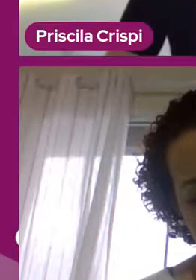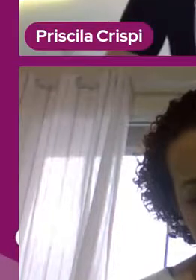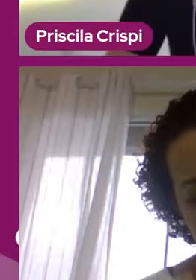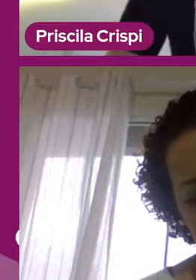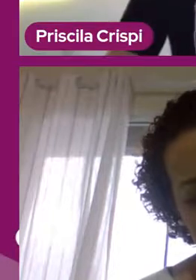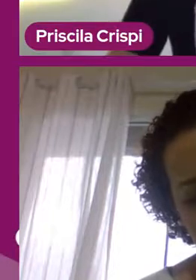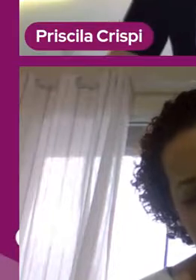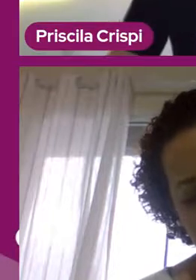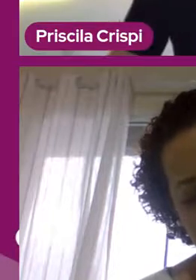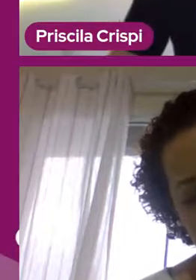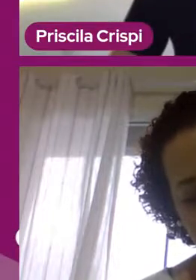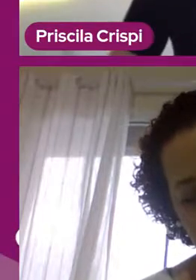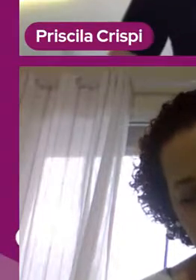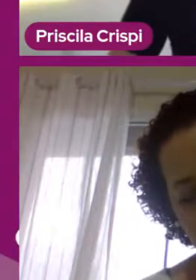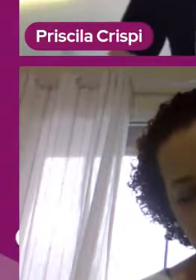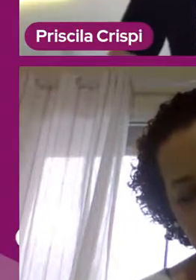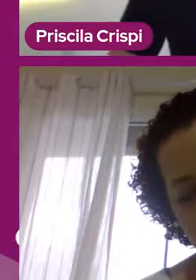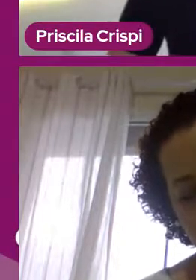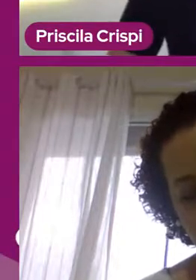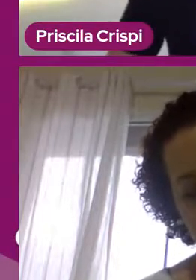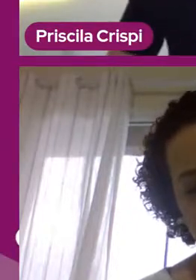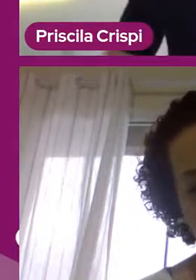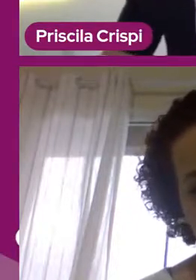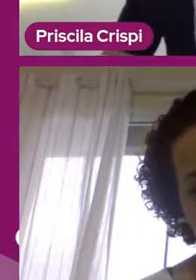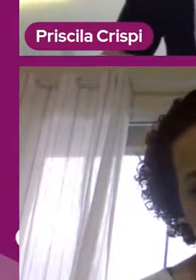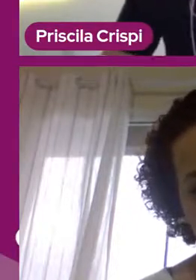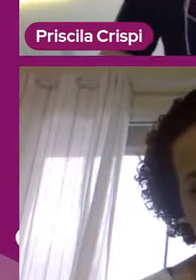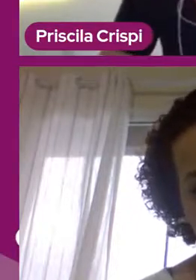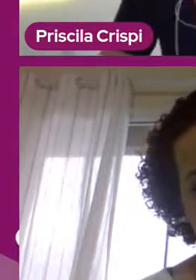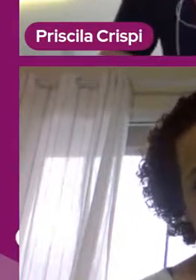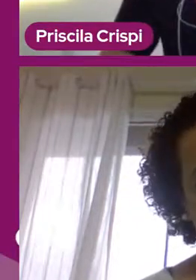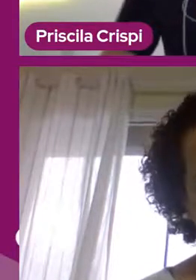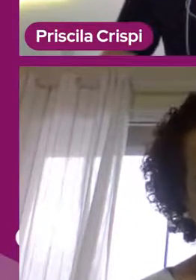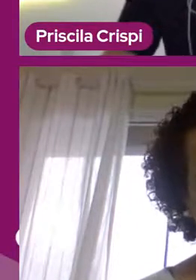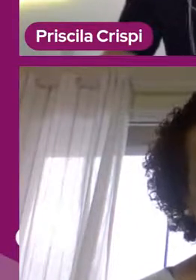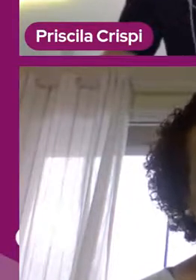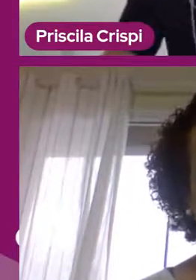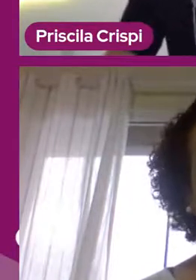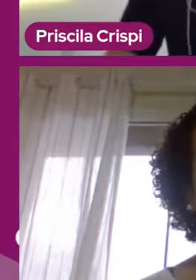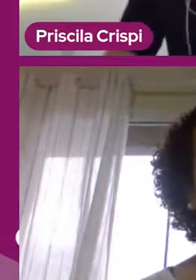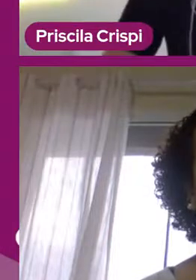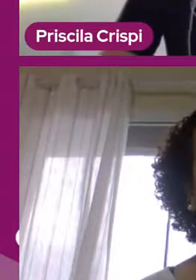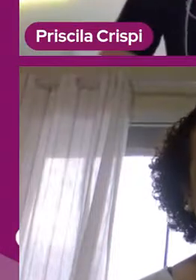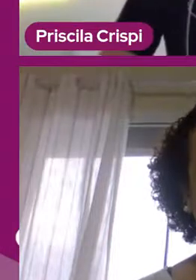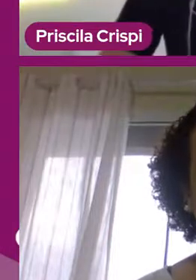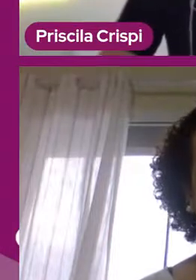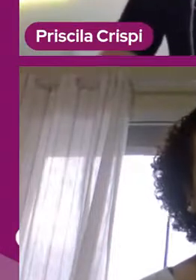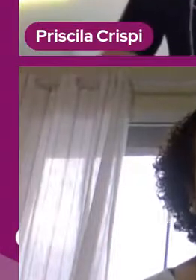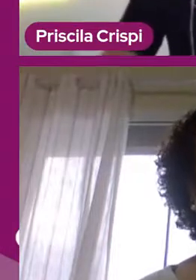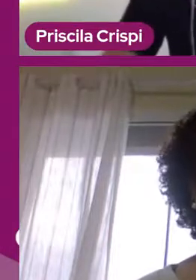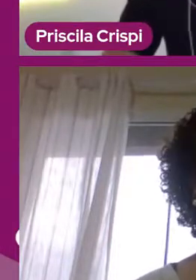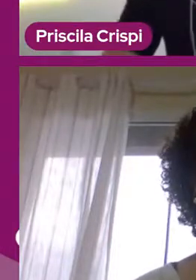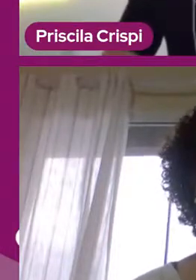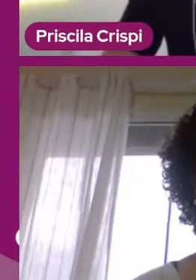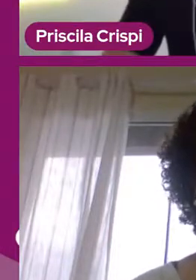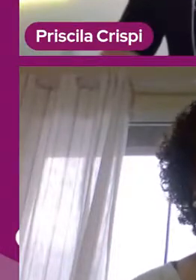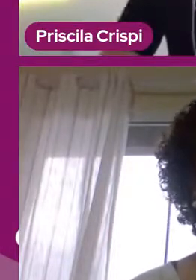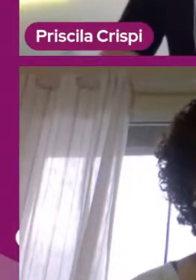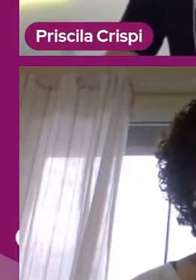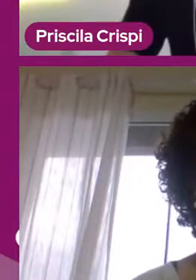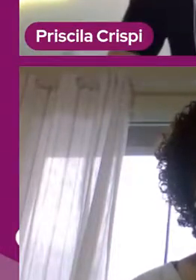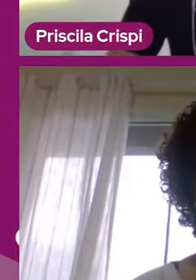no cotidiano da linha das crianças, né? Eu queria agradecer muitíssima Gilmara Figueiredo Aguilar. Ela é